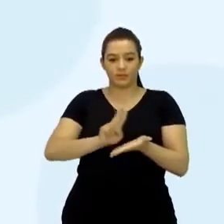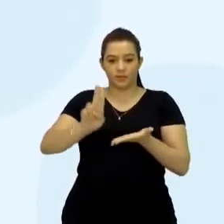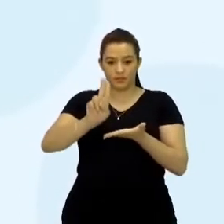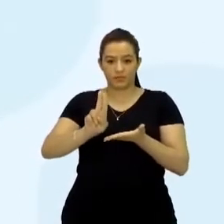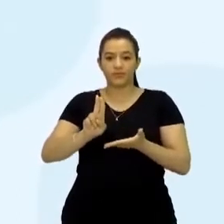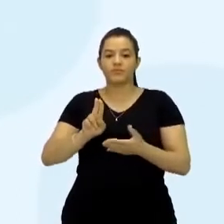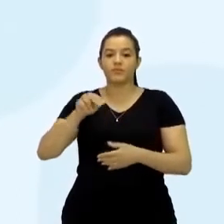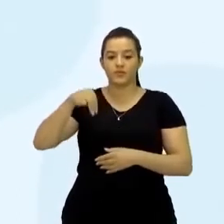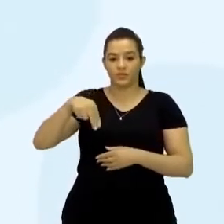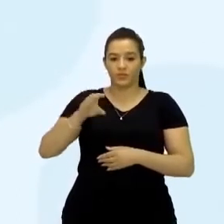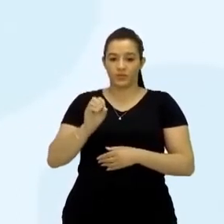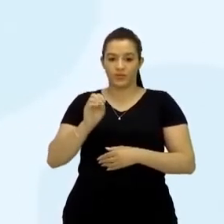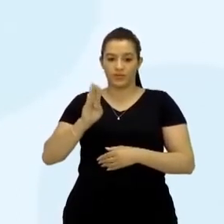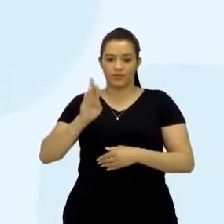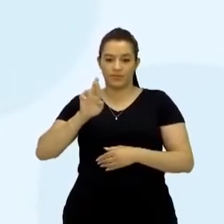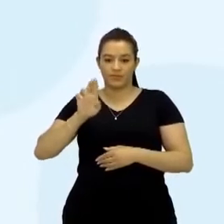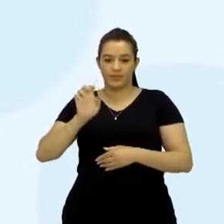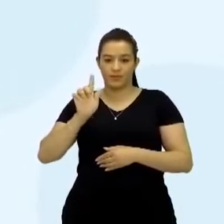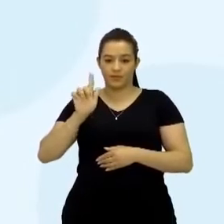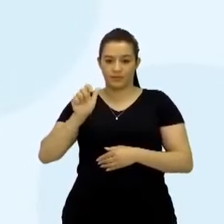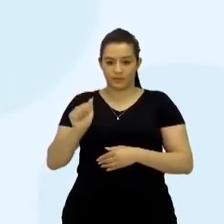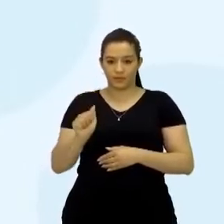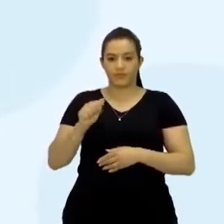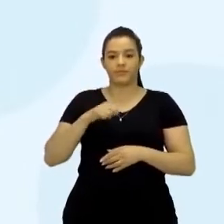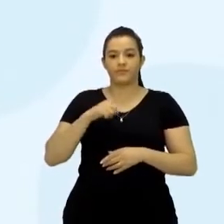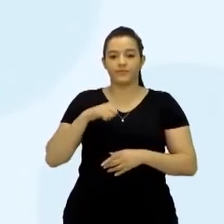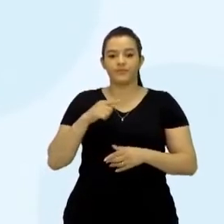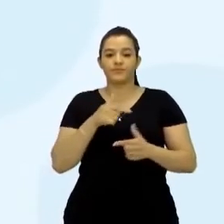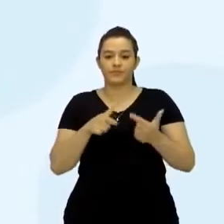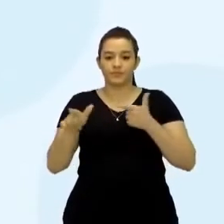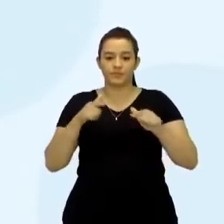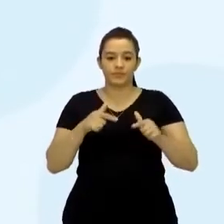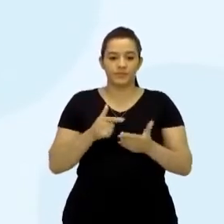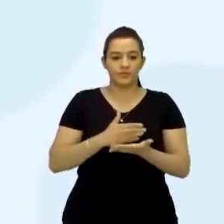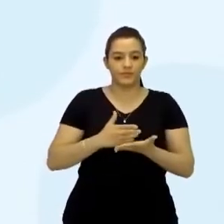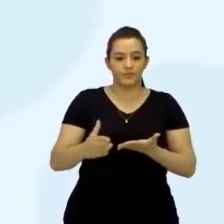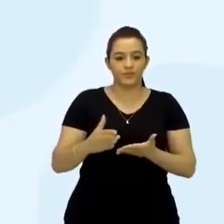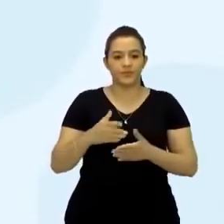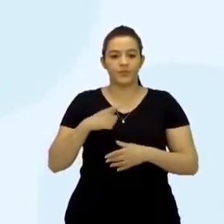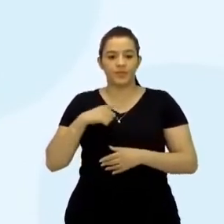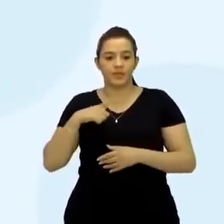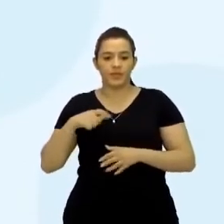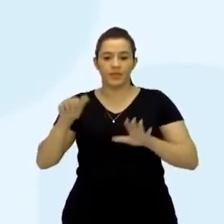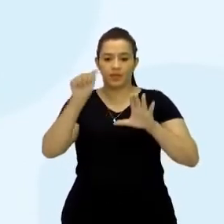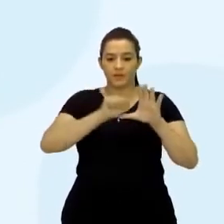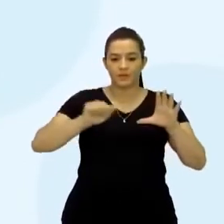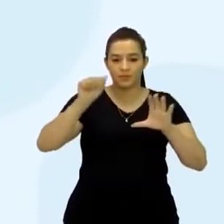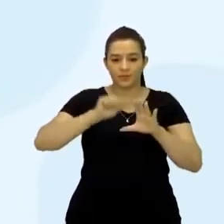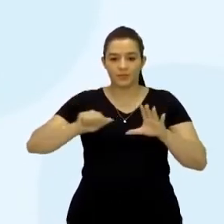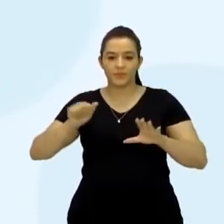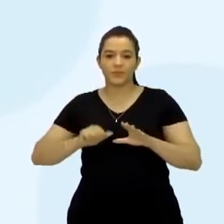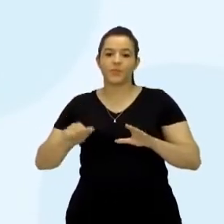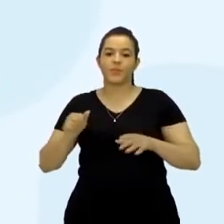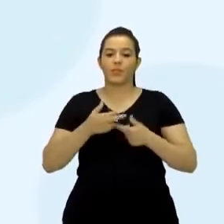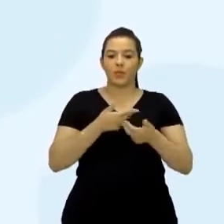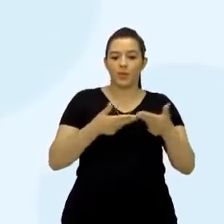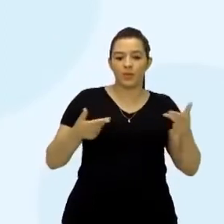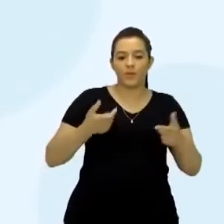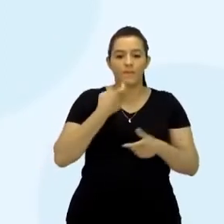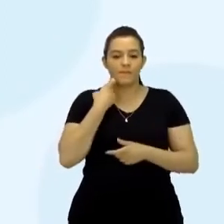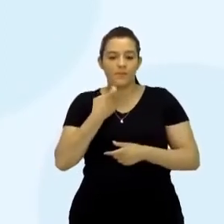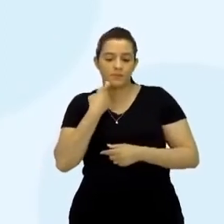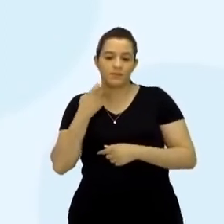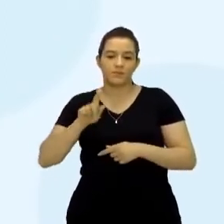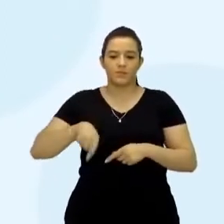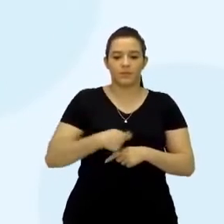acadêmica estudando como foram formadas palavras compostas, limpa-vidros, peixe-espada, etc.,